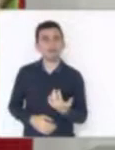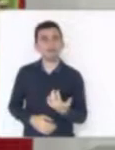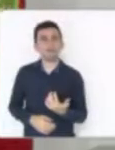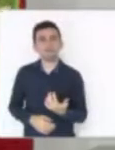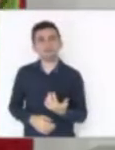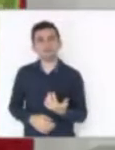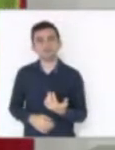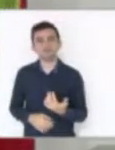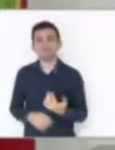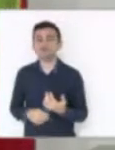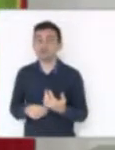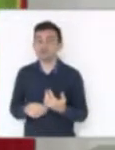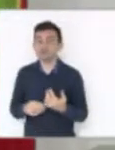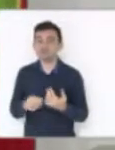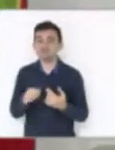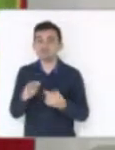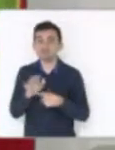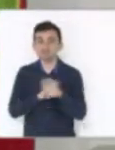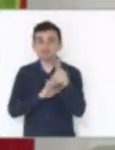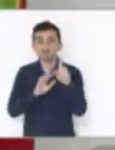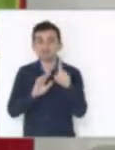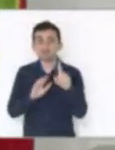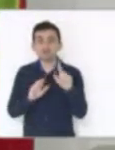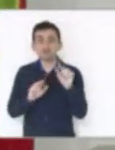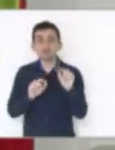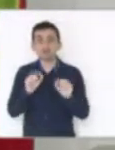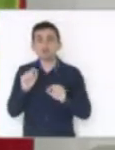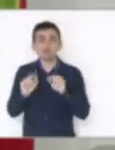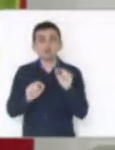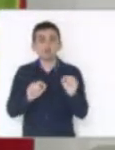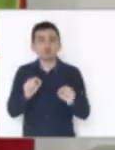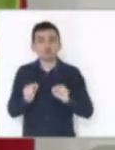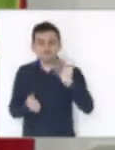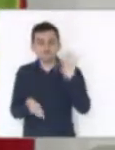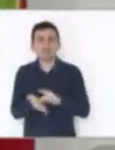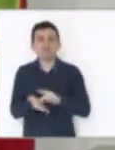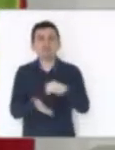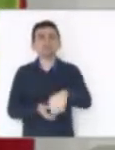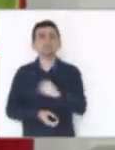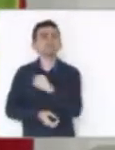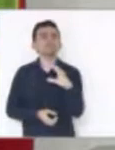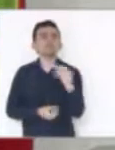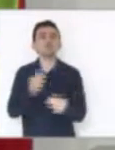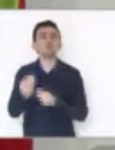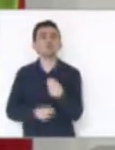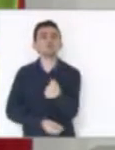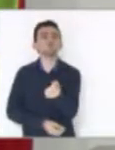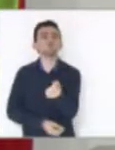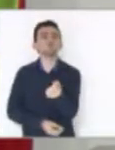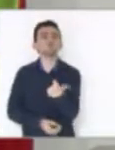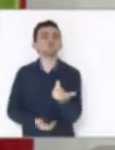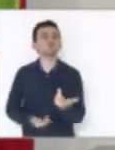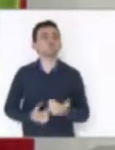Então, a pergunta que fica no ar é qual a real situação financeira do Estado de Santa Catarina.